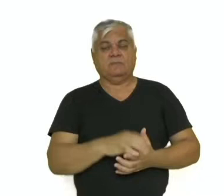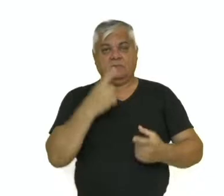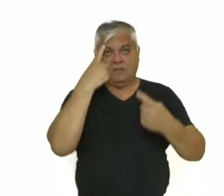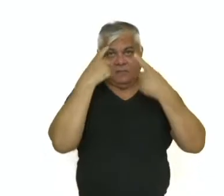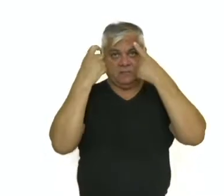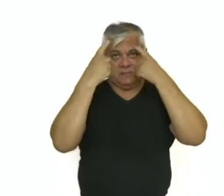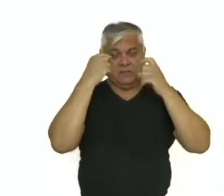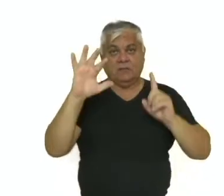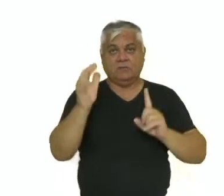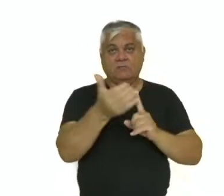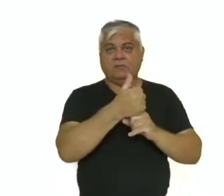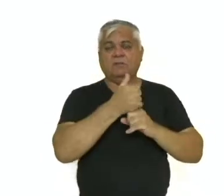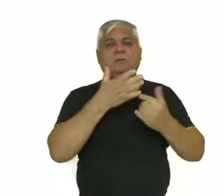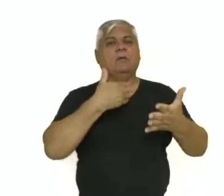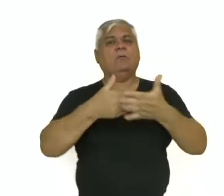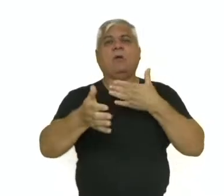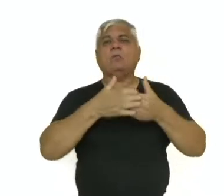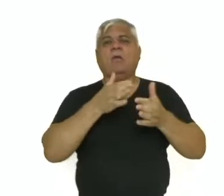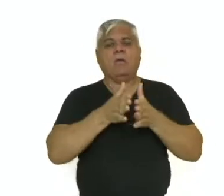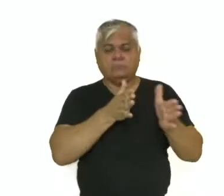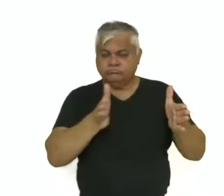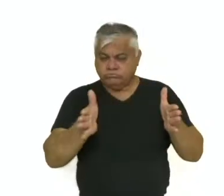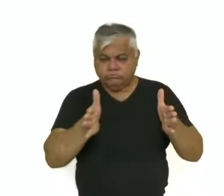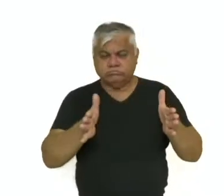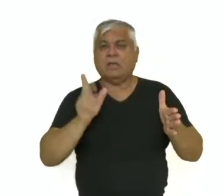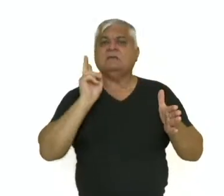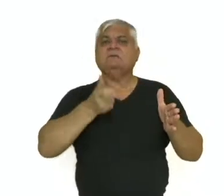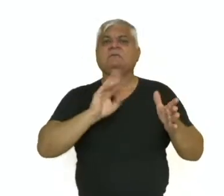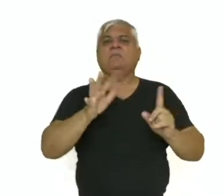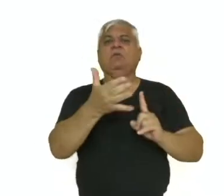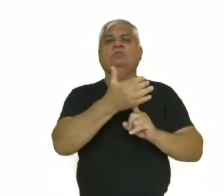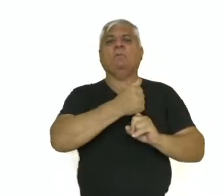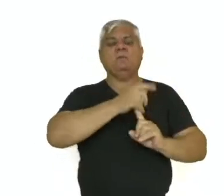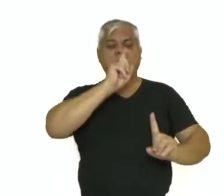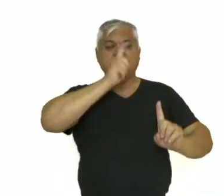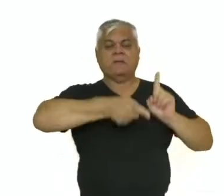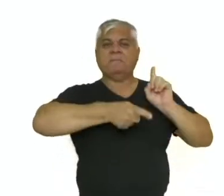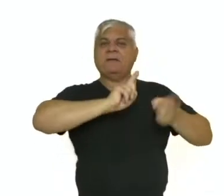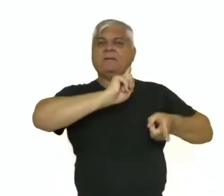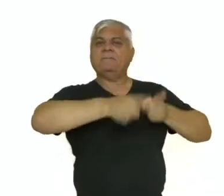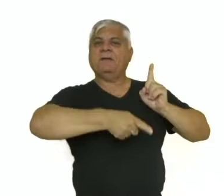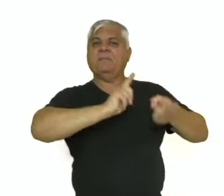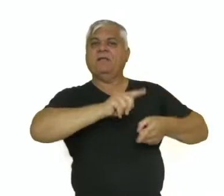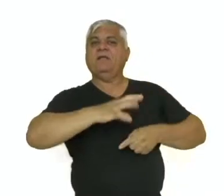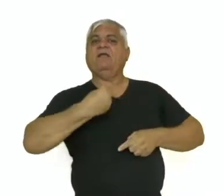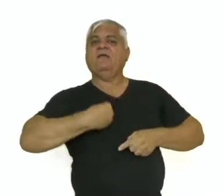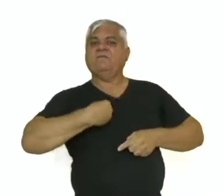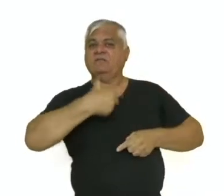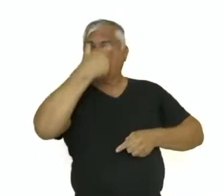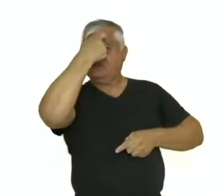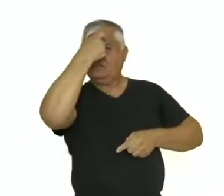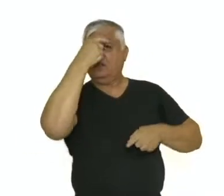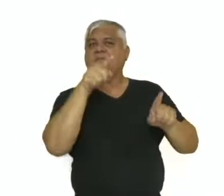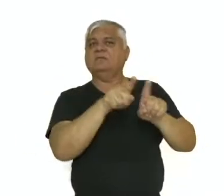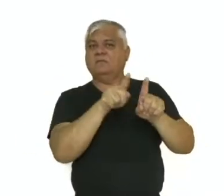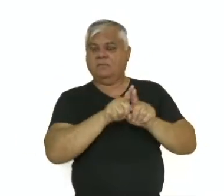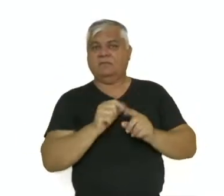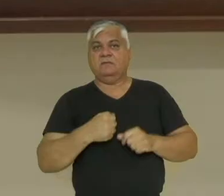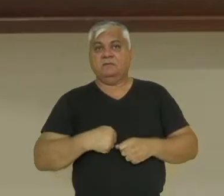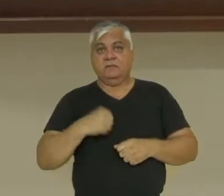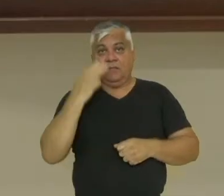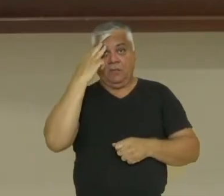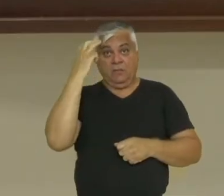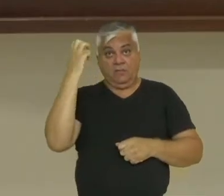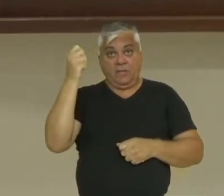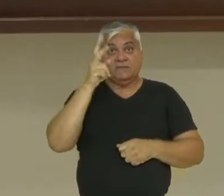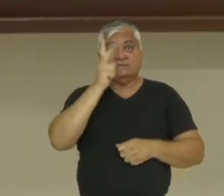dominantes, em qualquer época, são sempre as de quem domina a vida material e, portanto, a vida intelectual. Para o Karl Marx, a sociedade